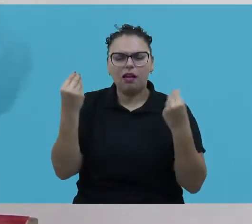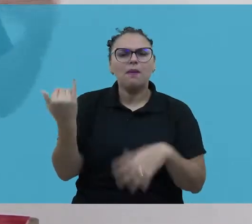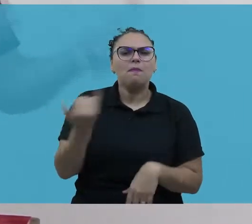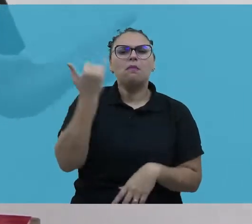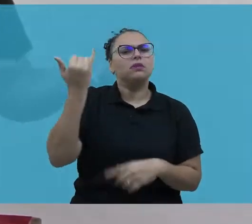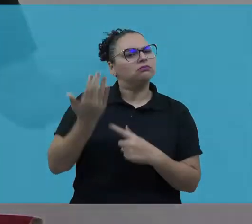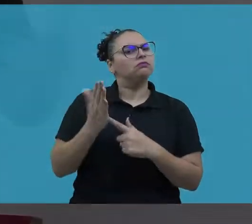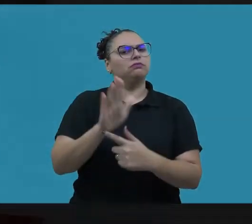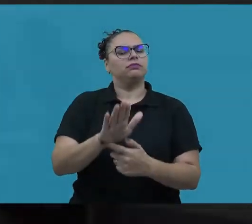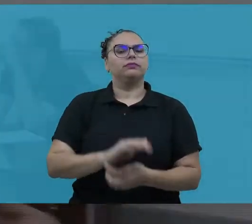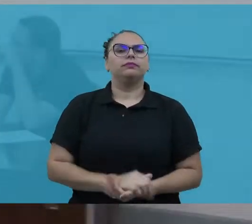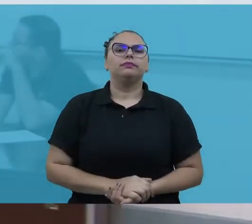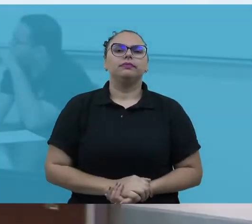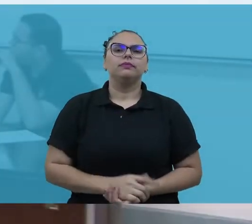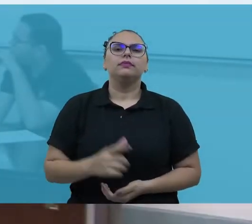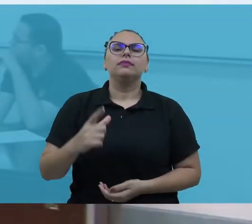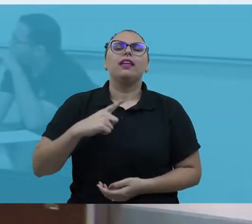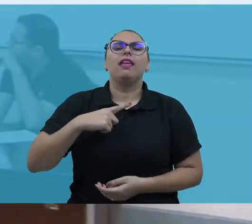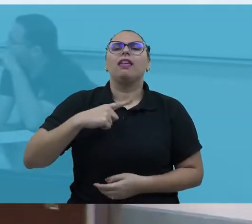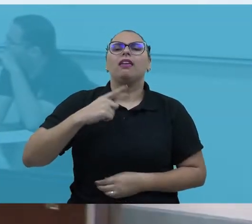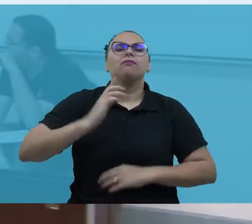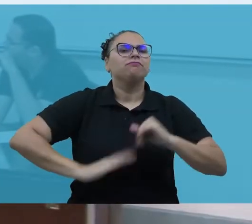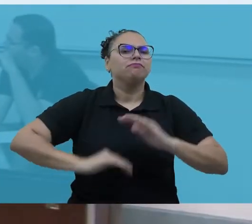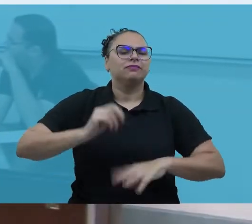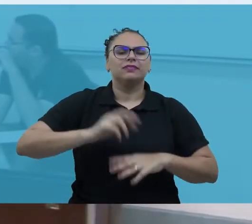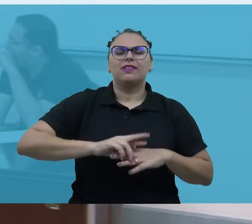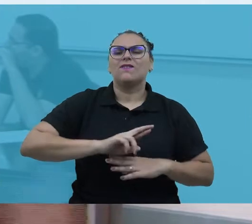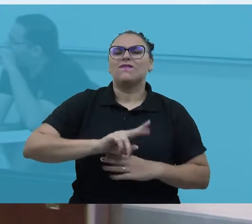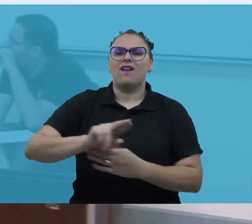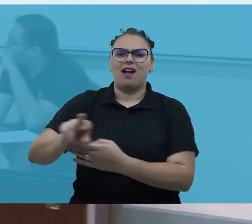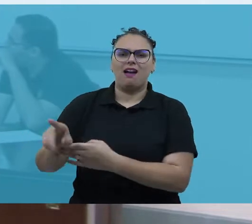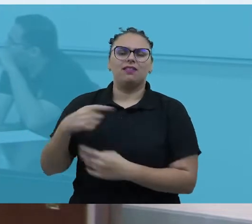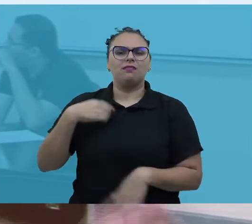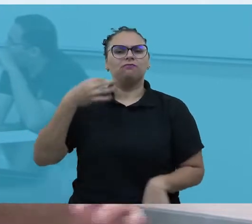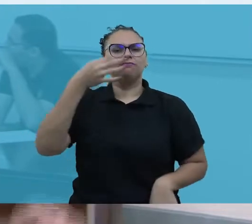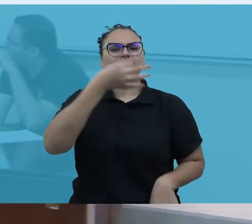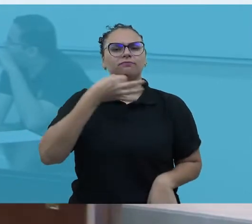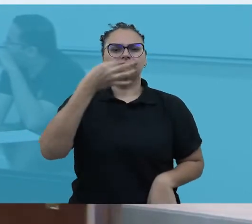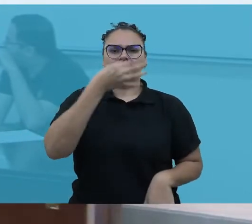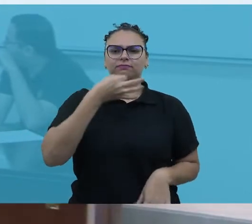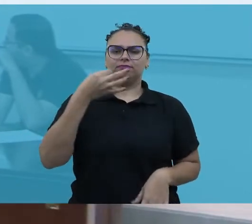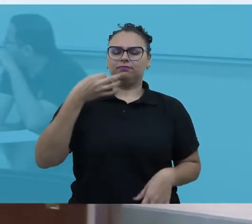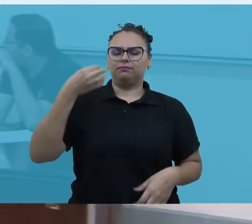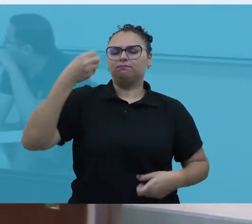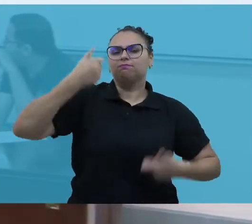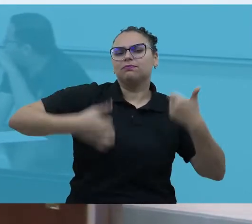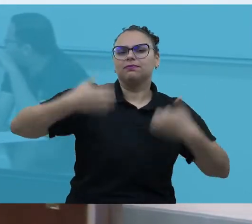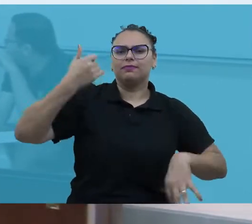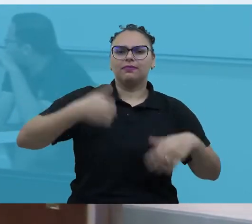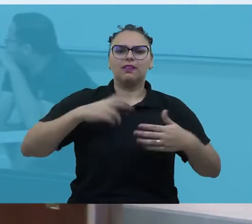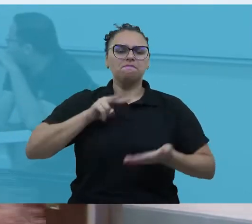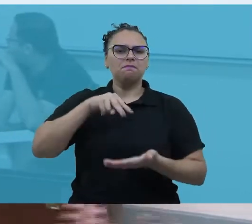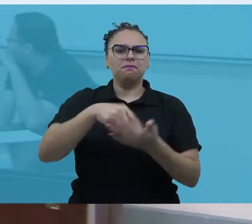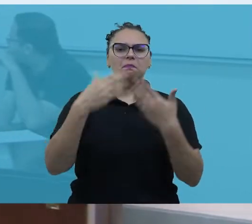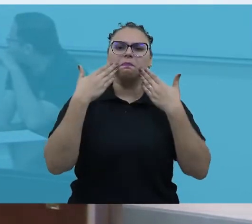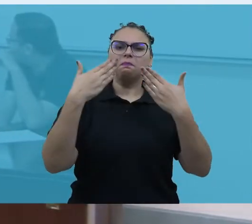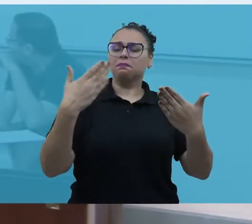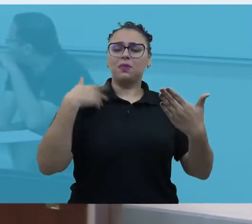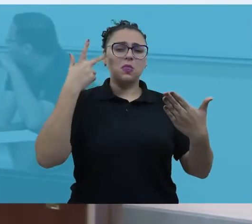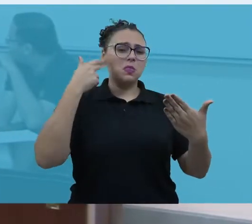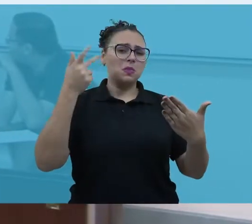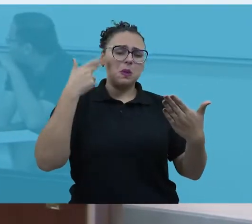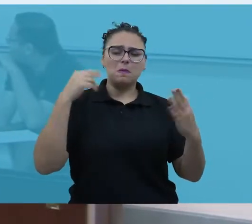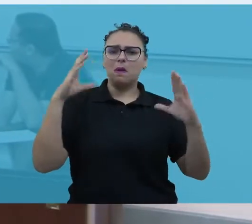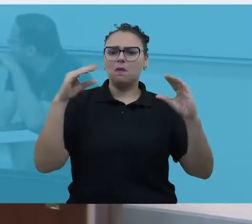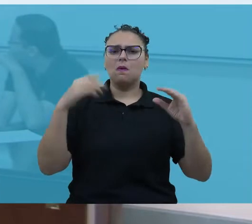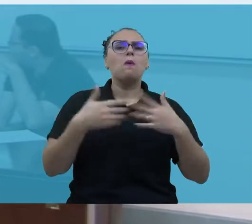importante, é visível. Você desenvolve várias competências, tem a oratória, a argumentação, você fica mais confortável com a fala em público e que é algo que você fatalmente vai